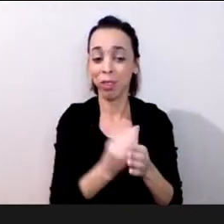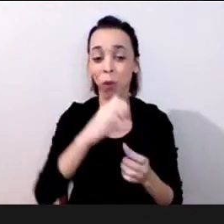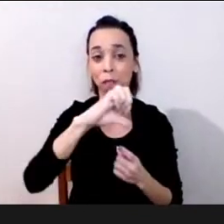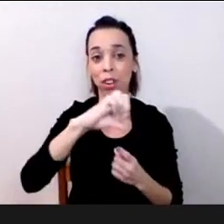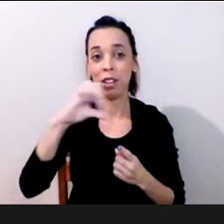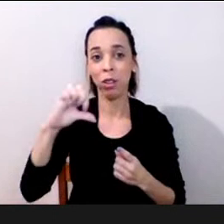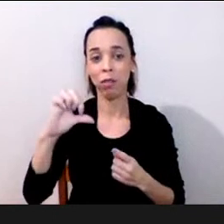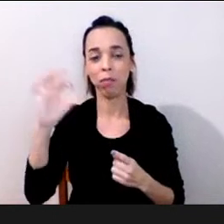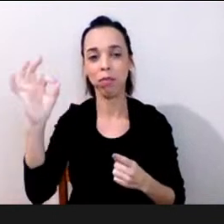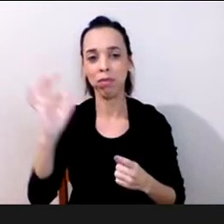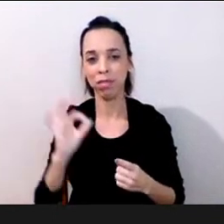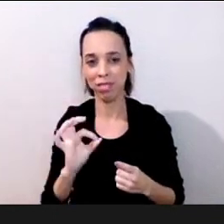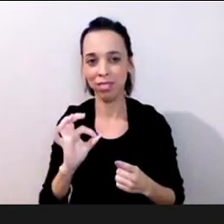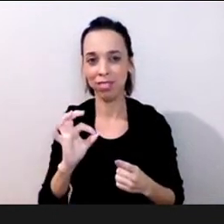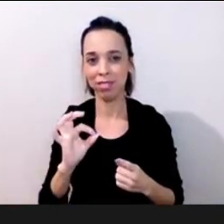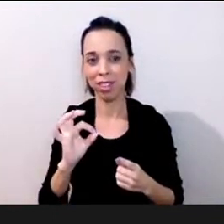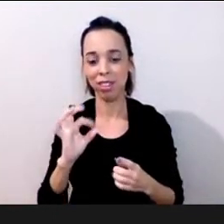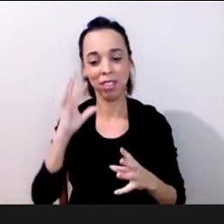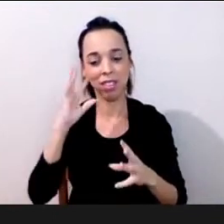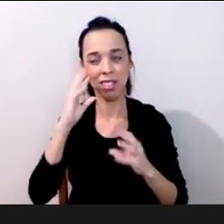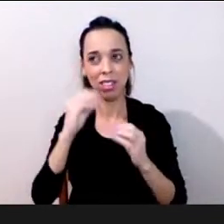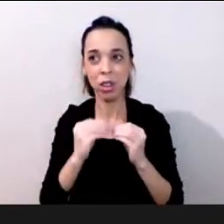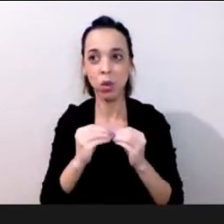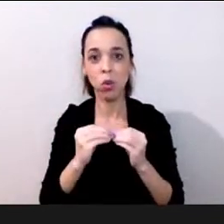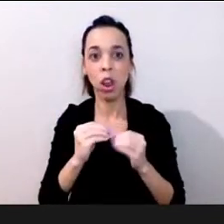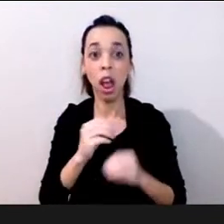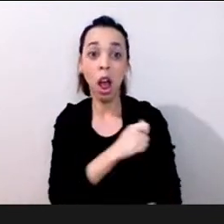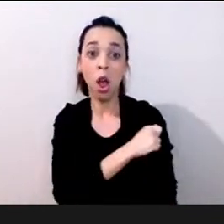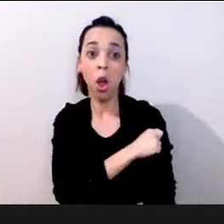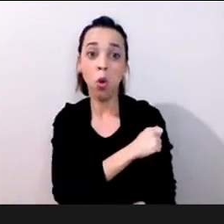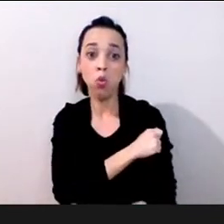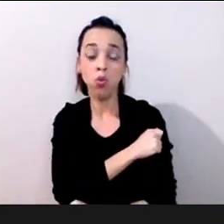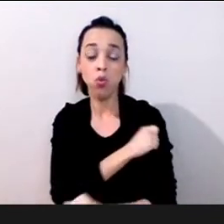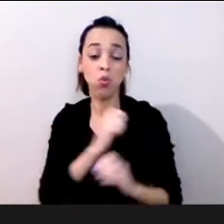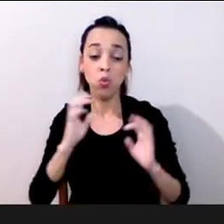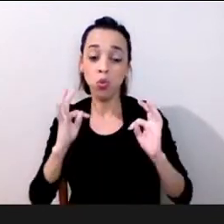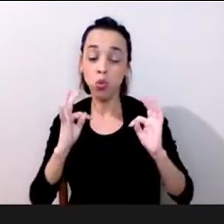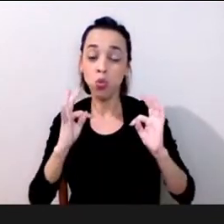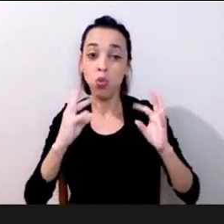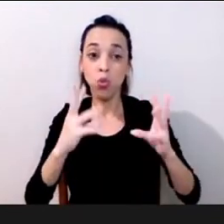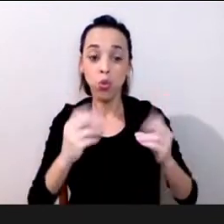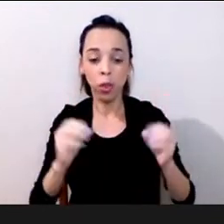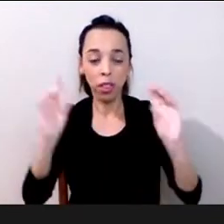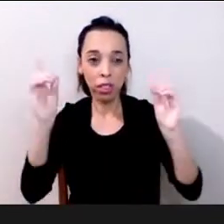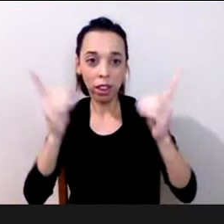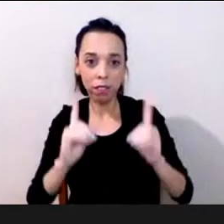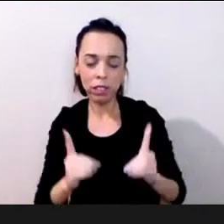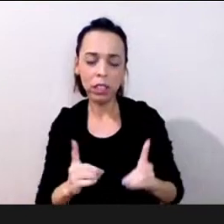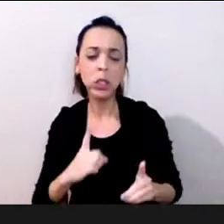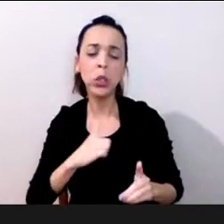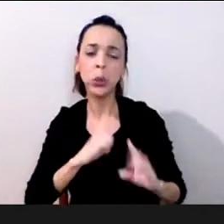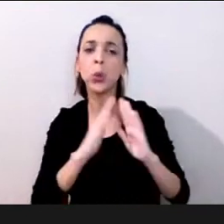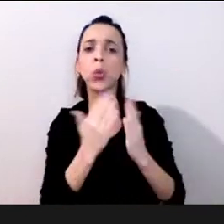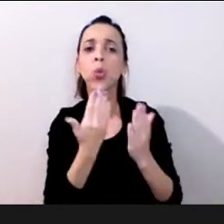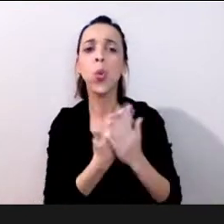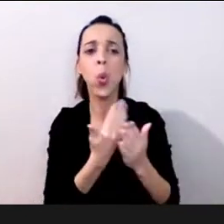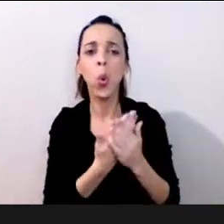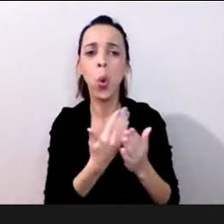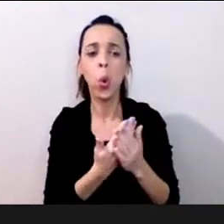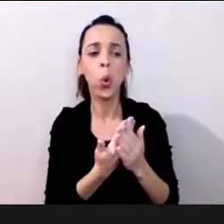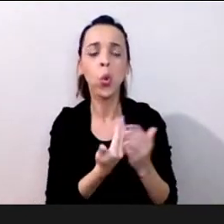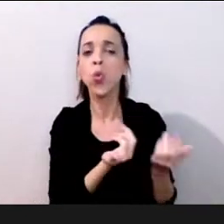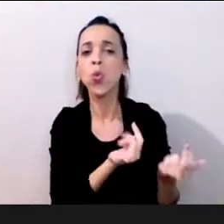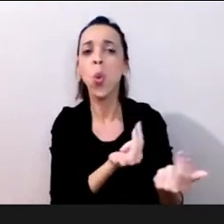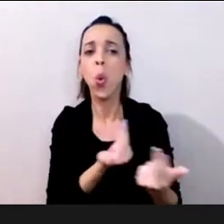quero dizer que praticamente todos os alunos são educados em escolas regulares e destas escolas regulares quase 90% são